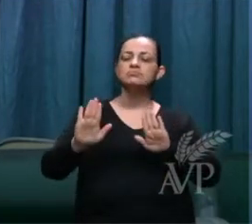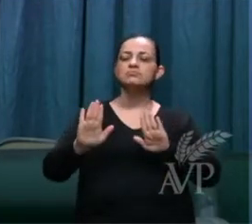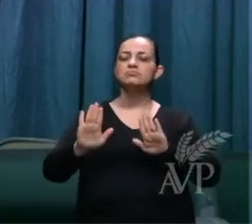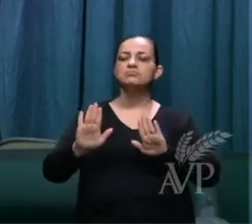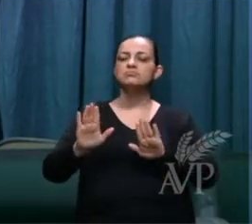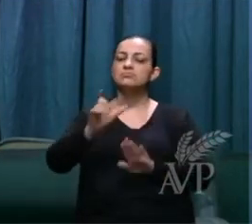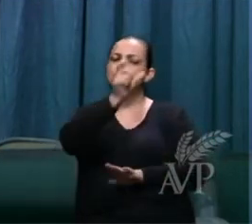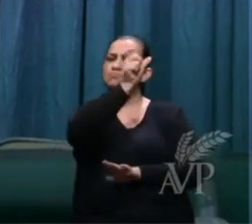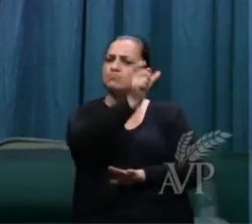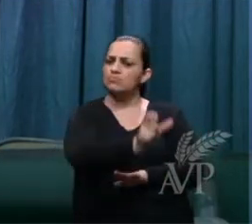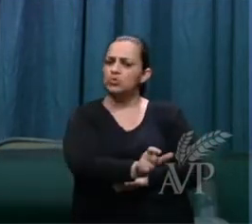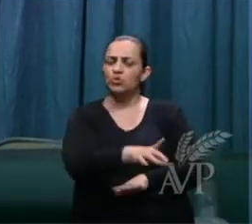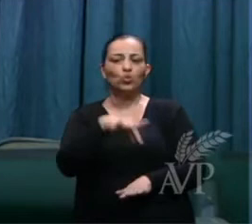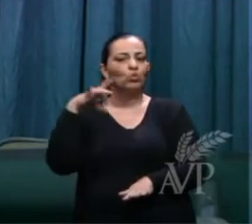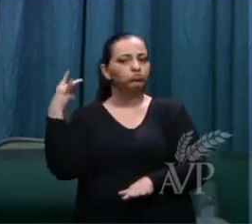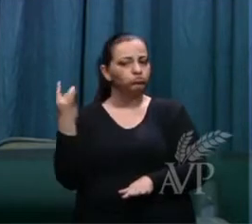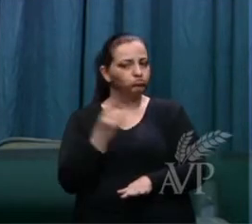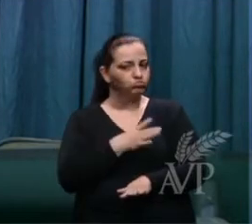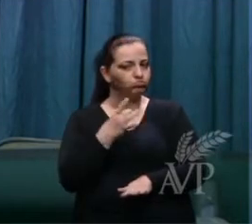ela teme.